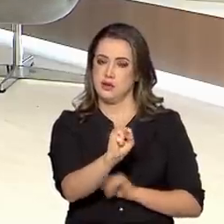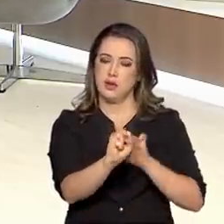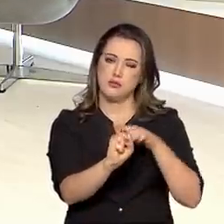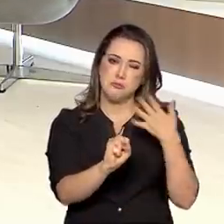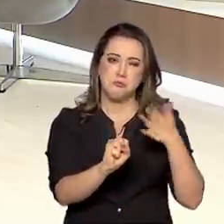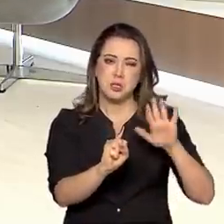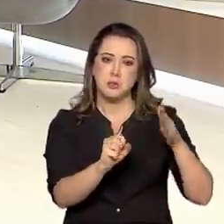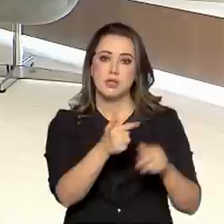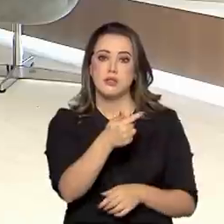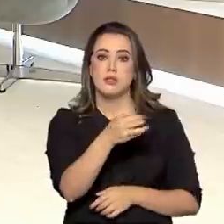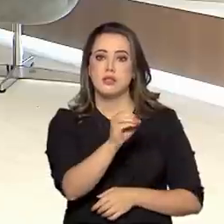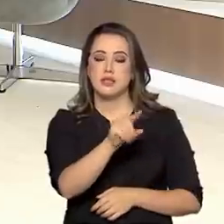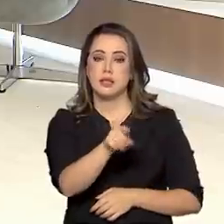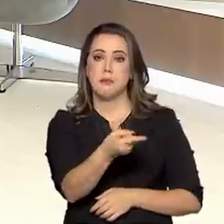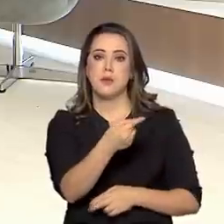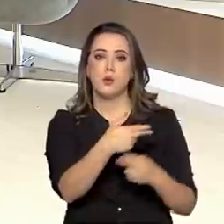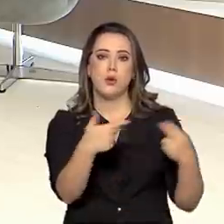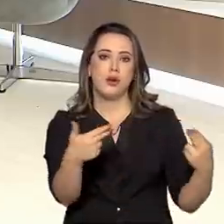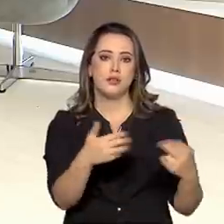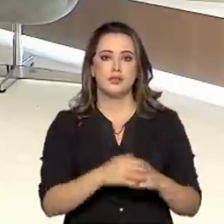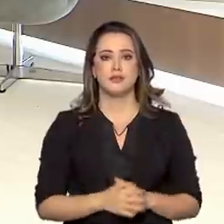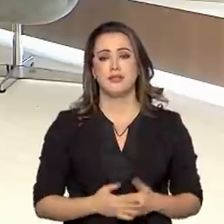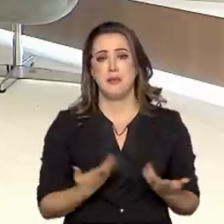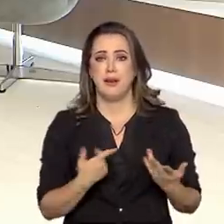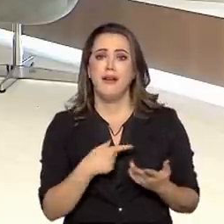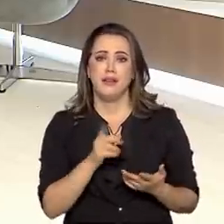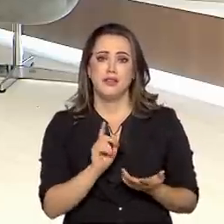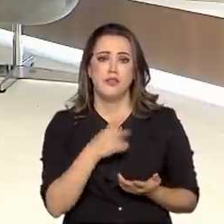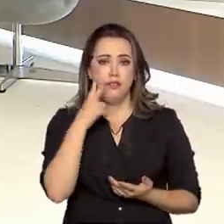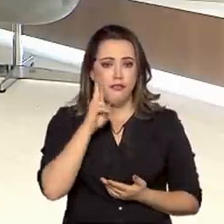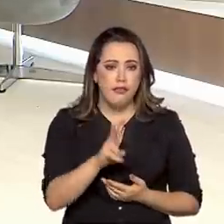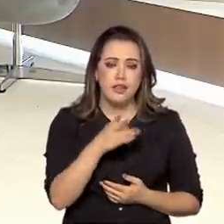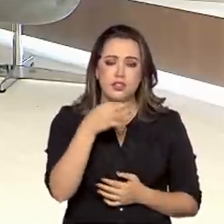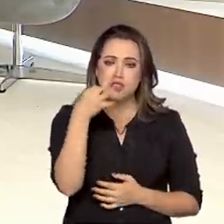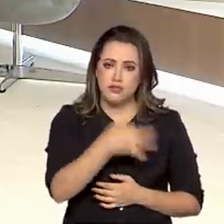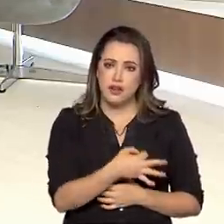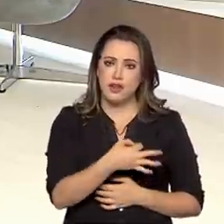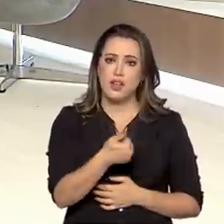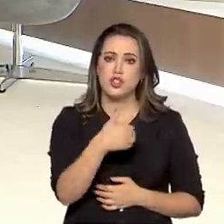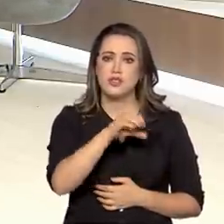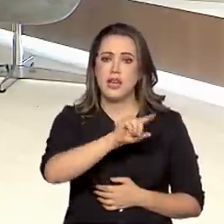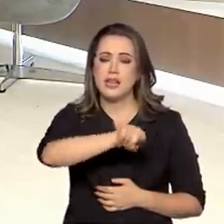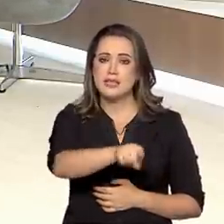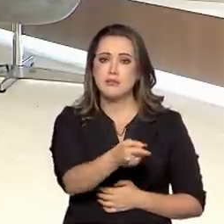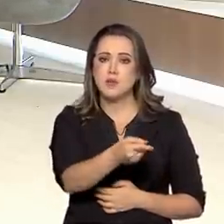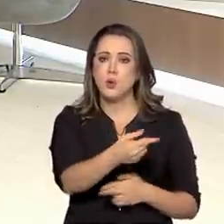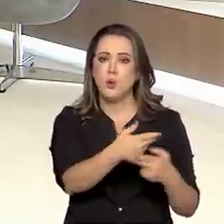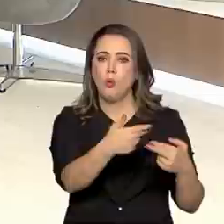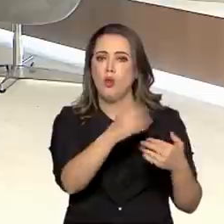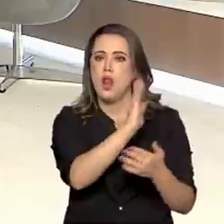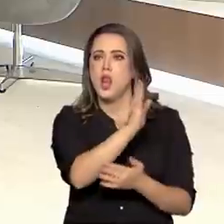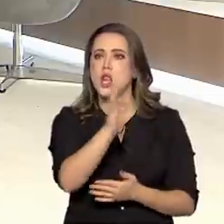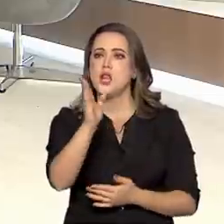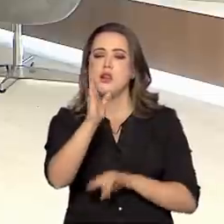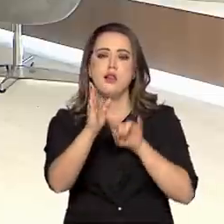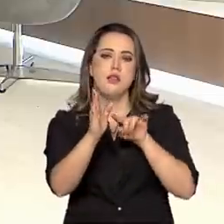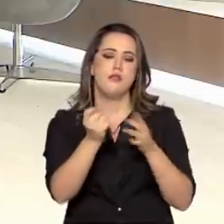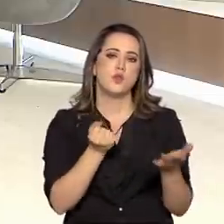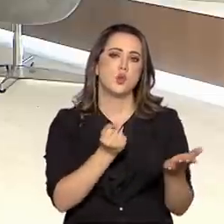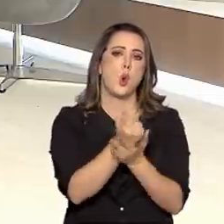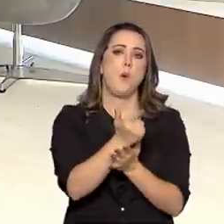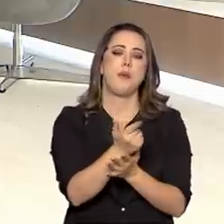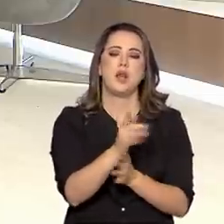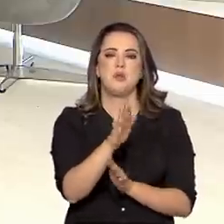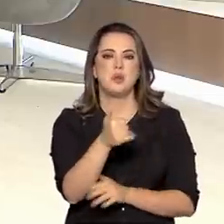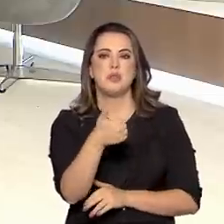70 mil itens, mas quando ia verificar tinha menos de 10 mil. Você imagina 10 mil itens comprados por um valor por volta de 100 milhões.